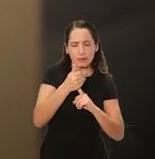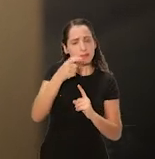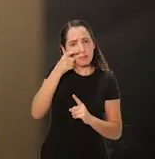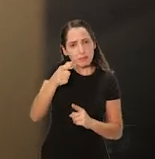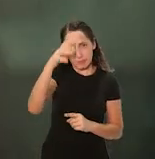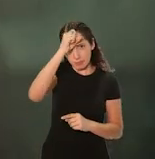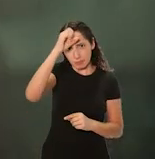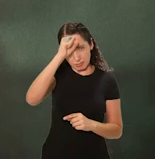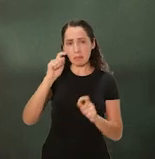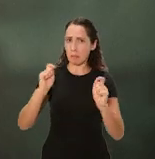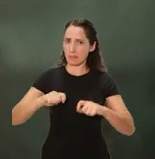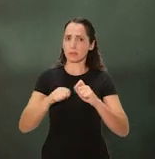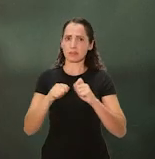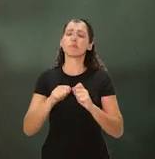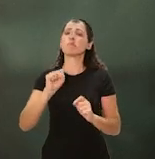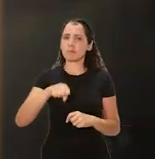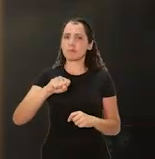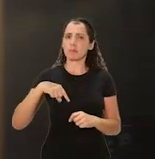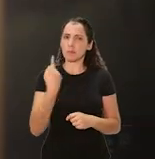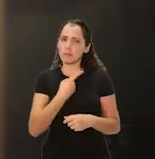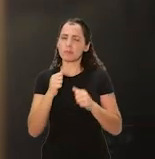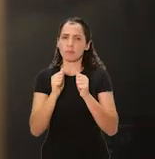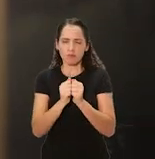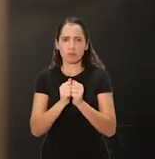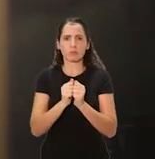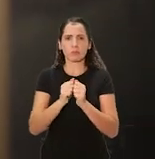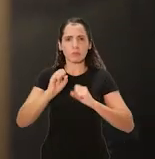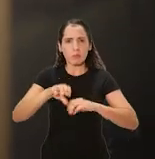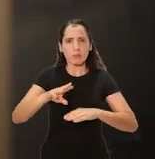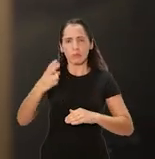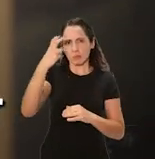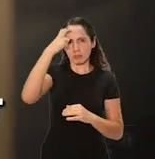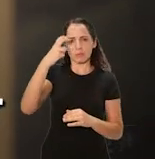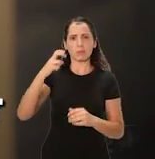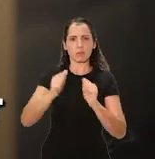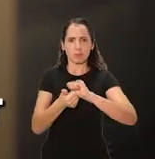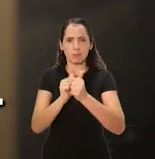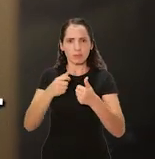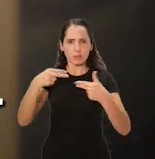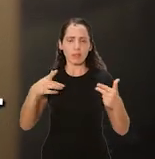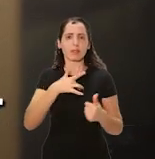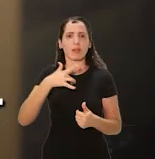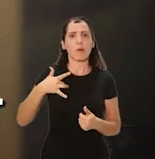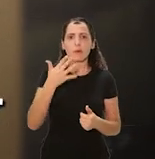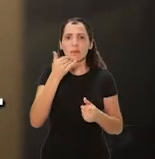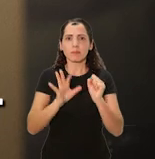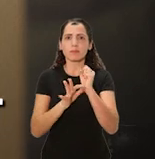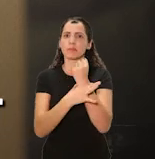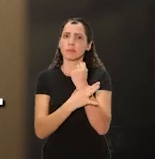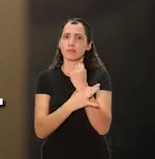interessados em aprender. Dá para fazer? Dá demais. E a gente ainda pode combinar educação com cultura, esporte, saúde,